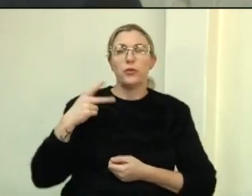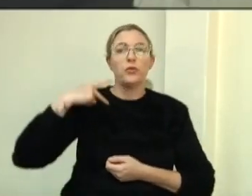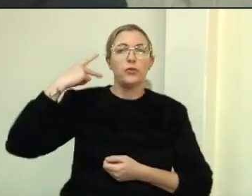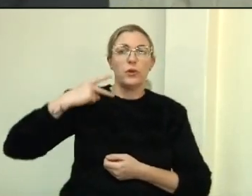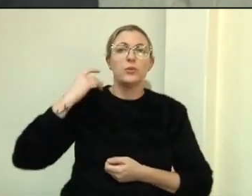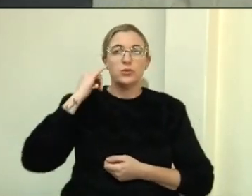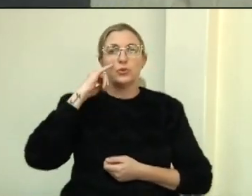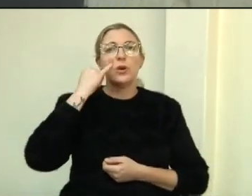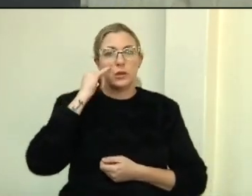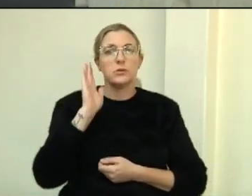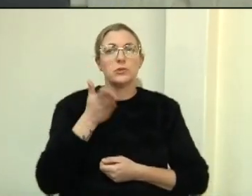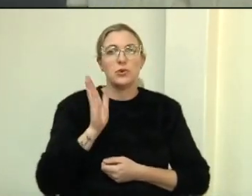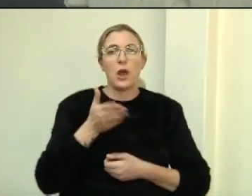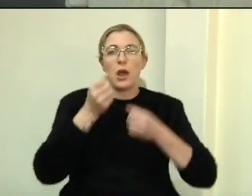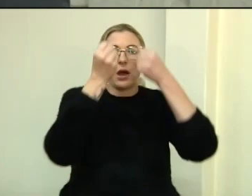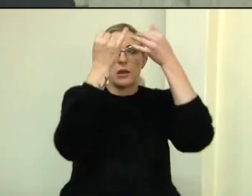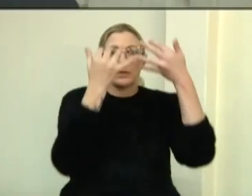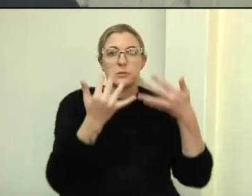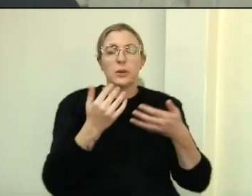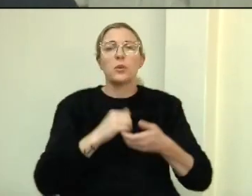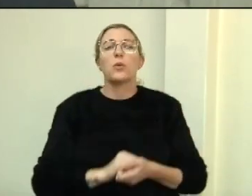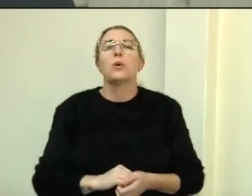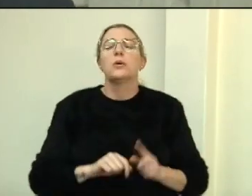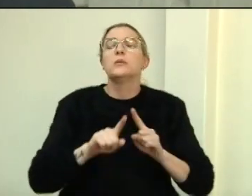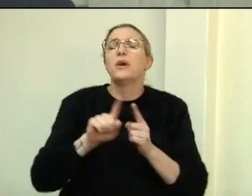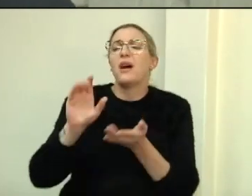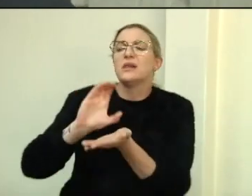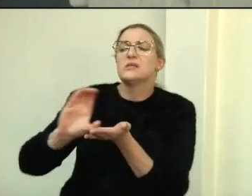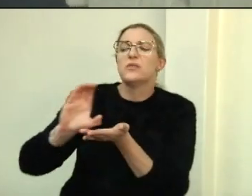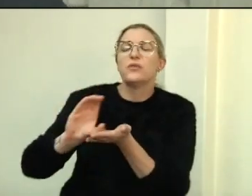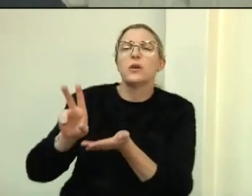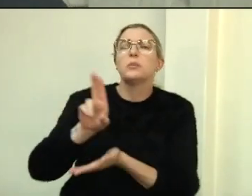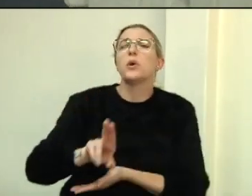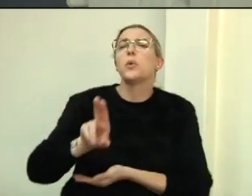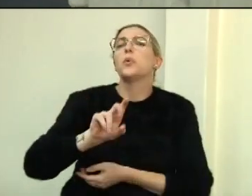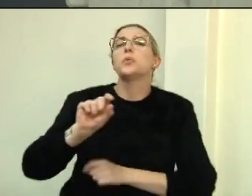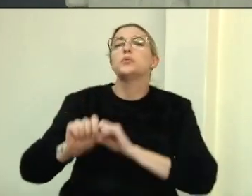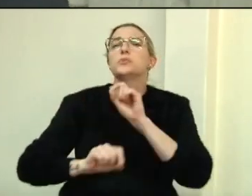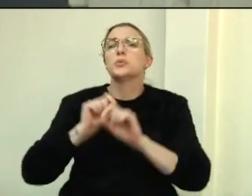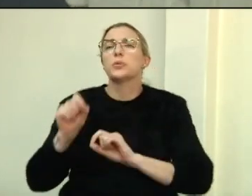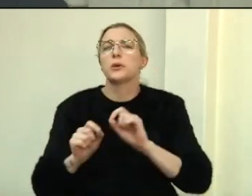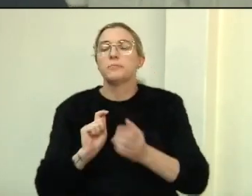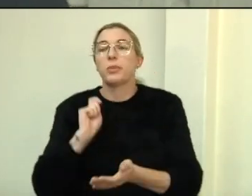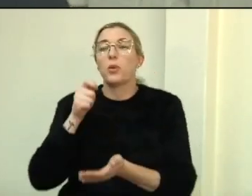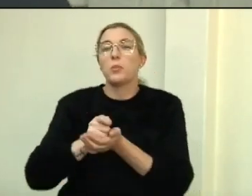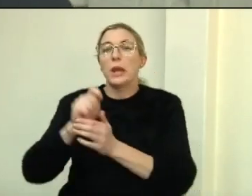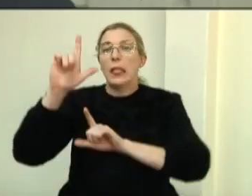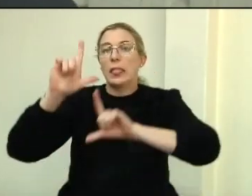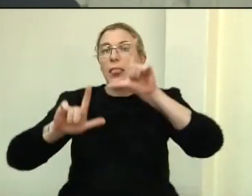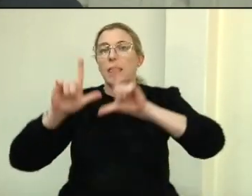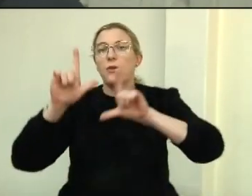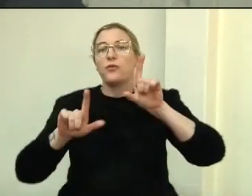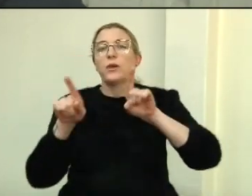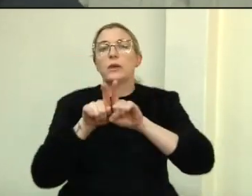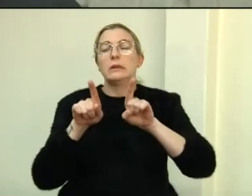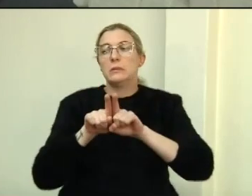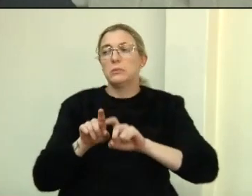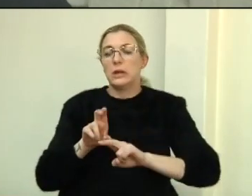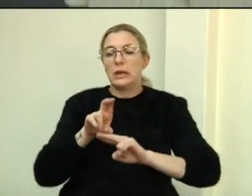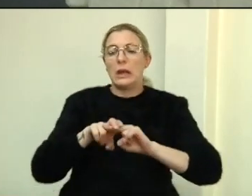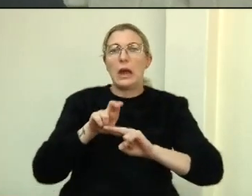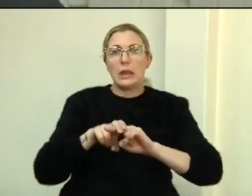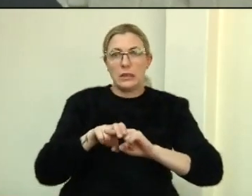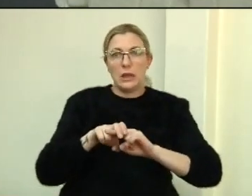Foi destinado para a compra de televisores e para complementar as 85 cadeiras a qual do ano passado nós já tínhamos